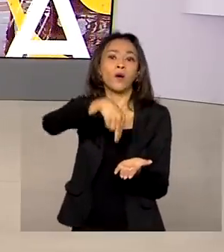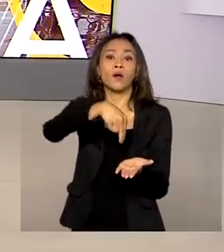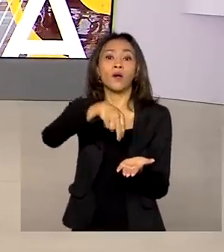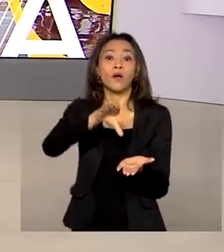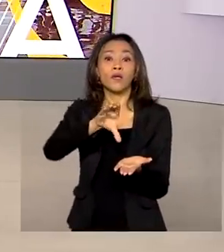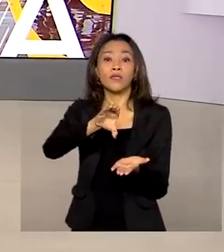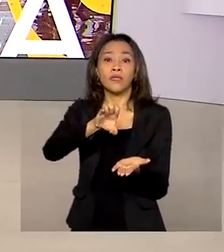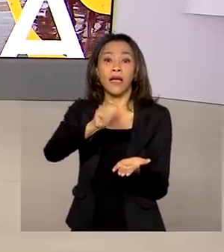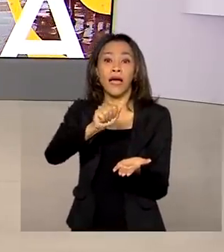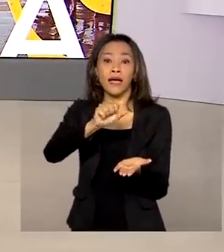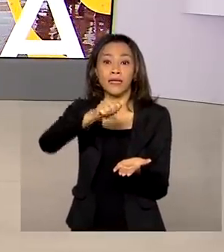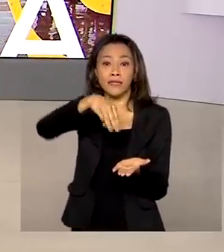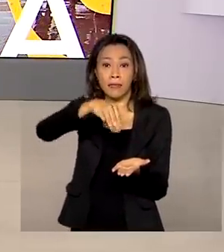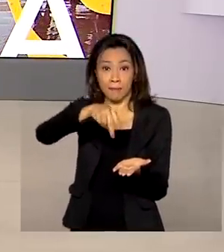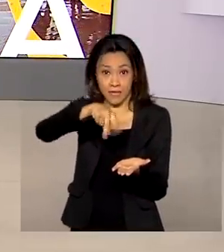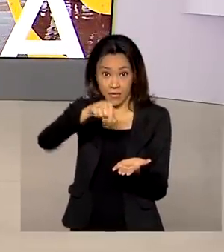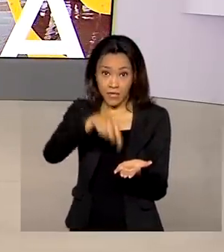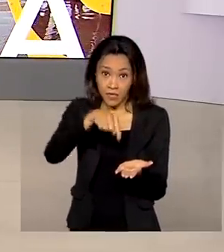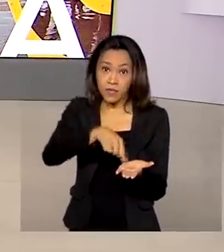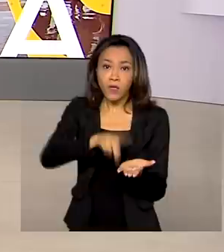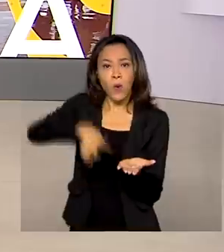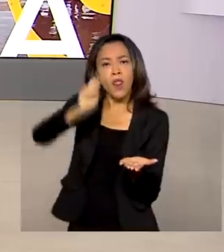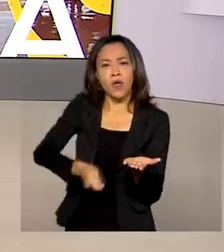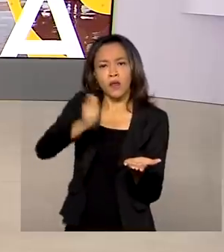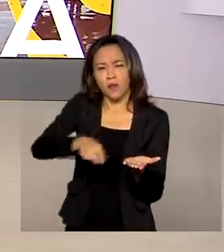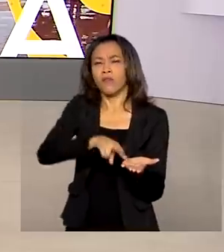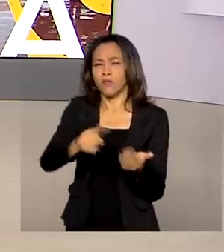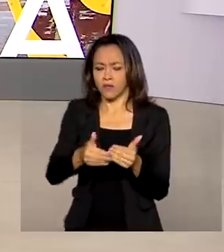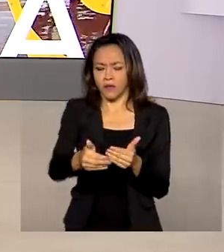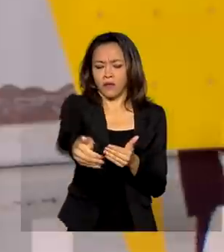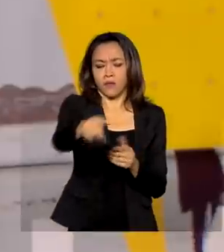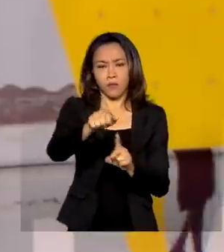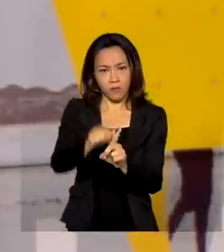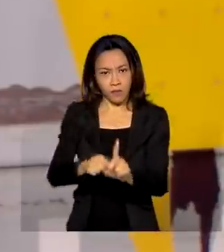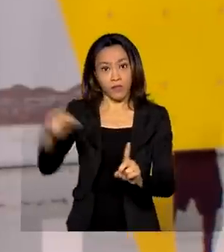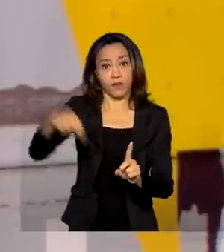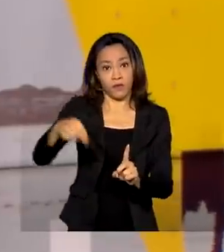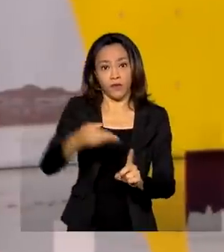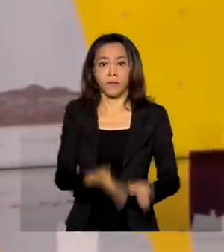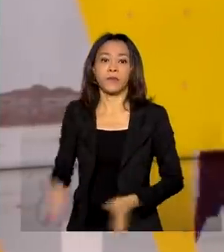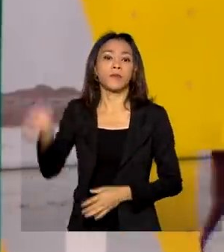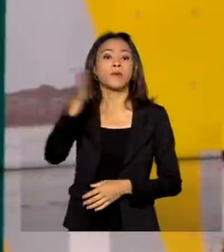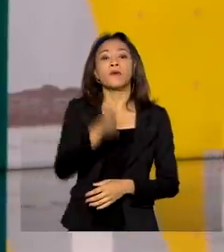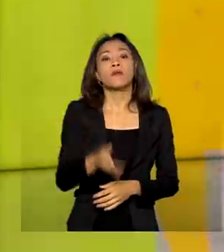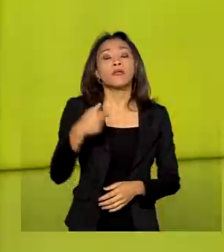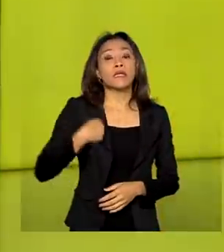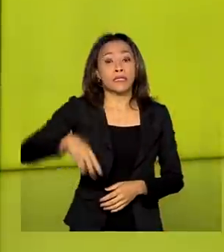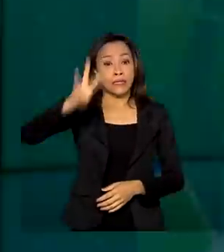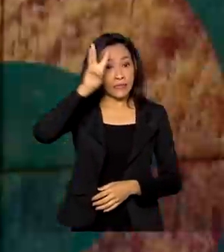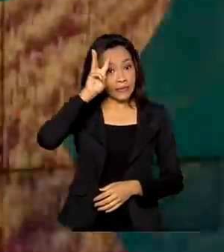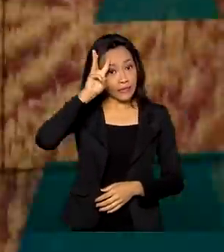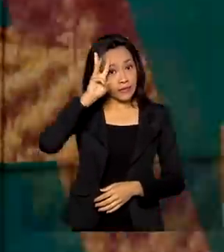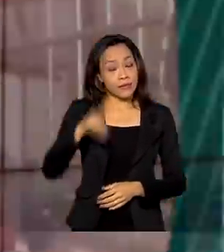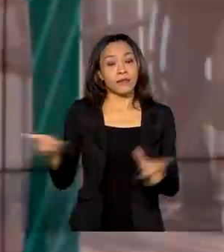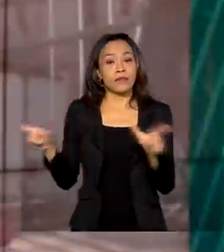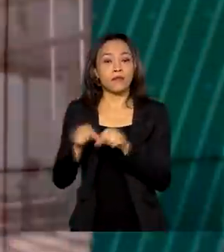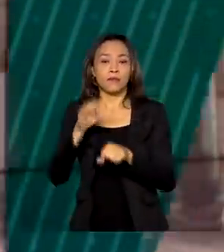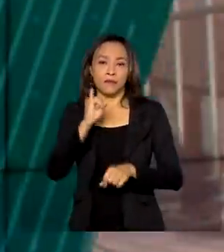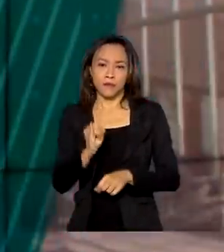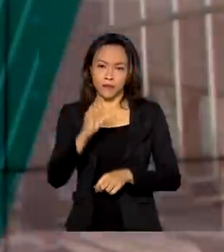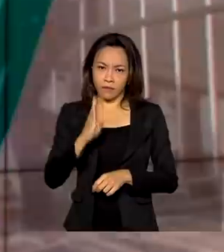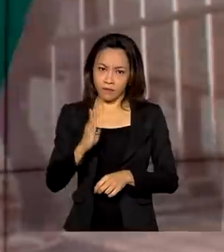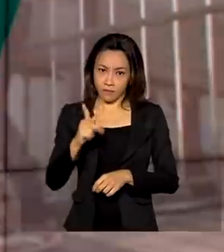a ASEASA Minas, com leilão programado para novembro deste ano. Nesta terça-feira, o IBGE divulgou a prévia da